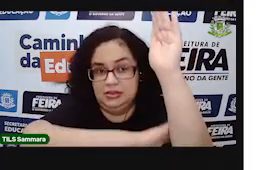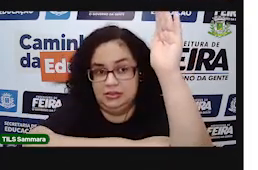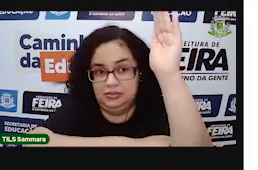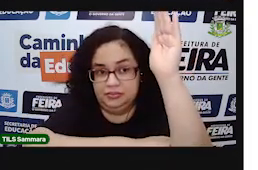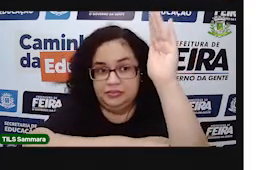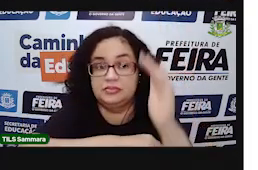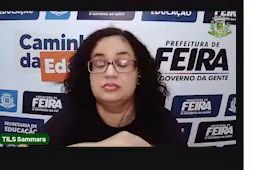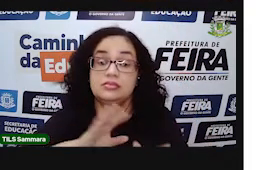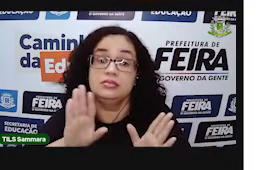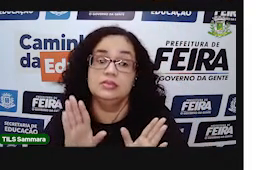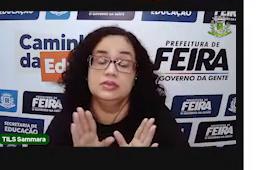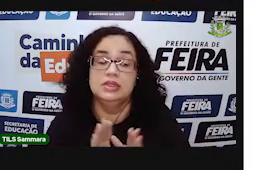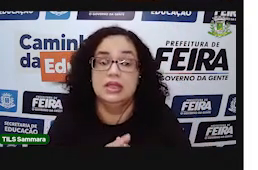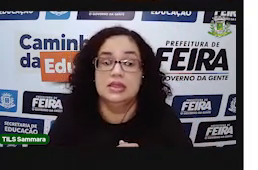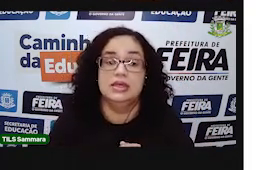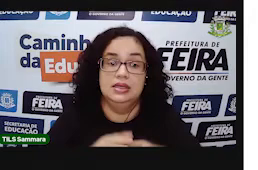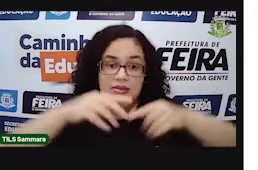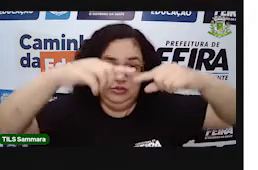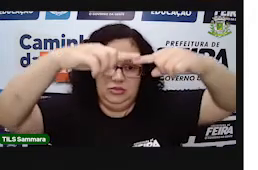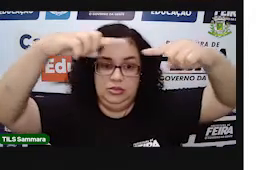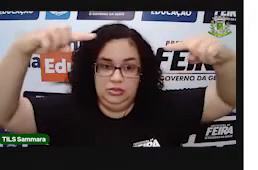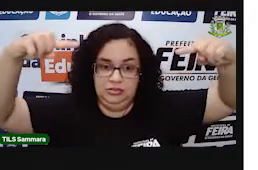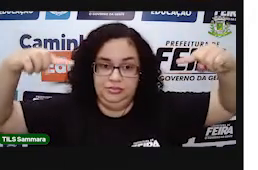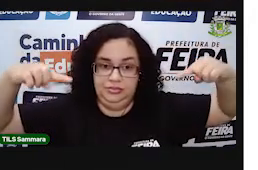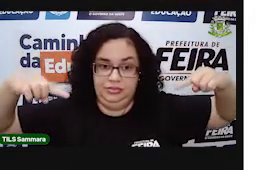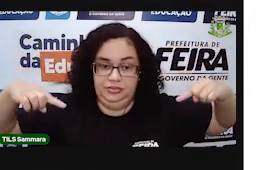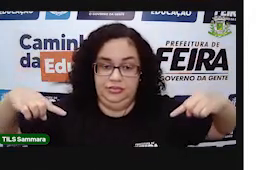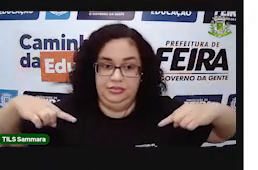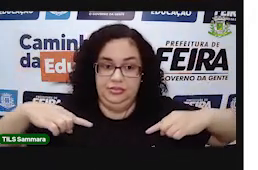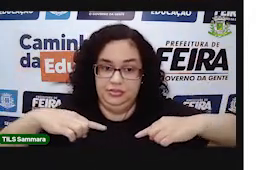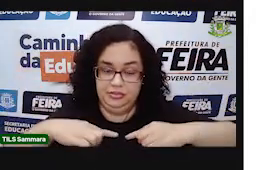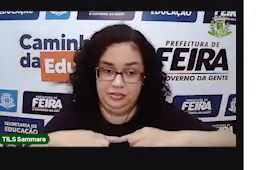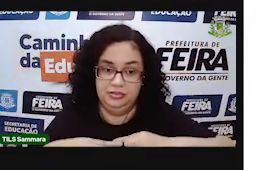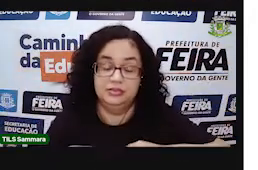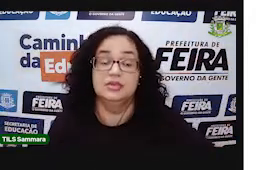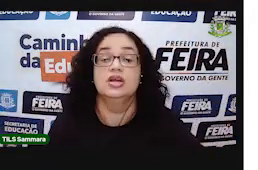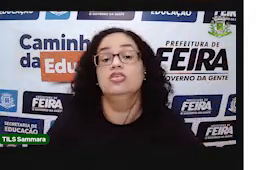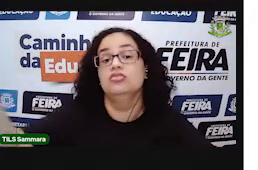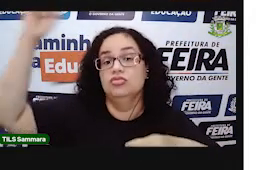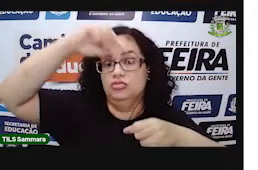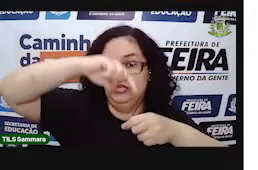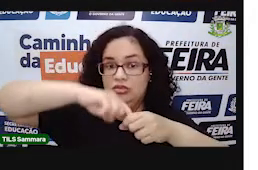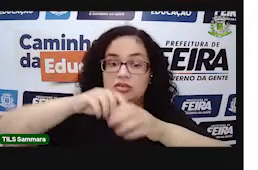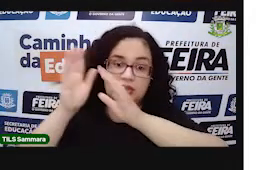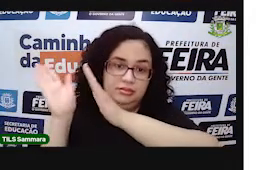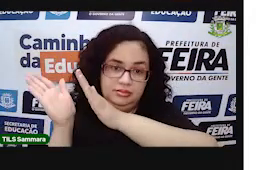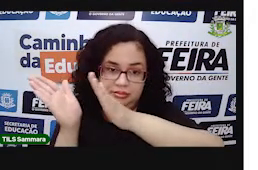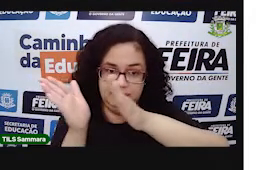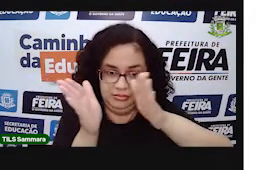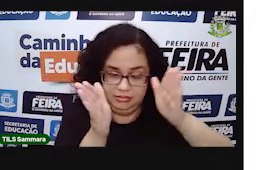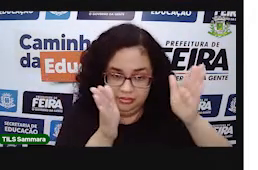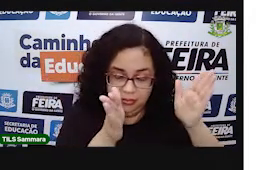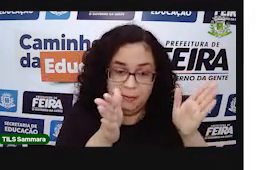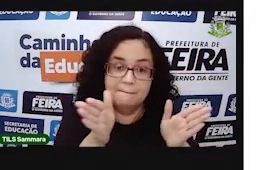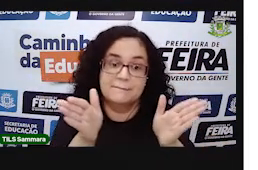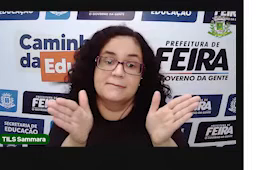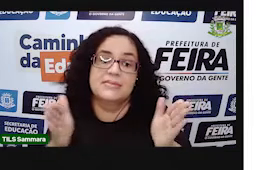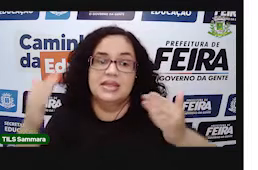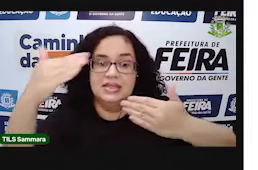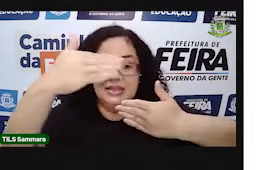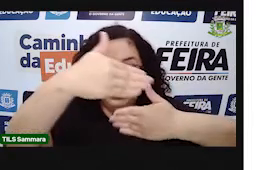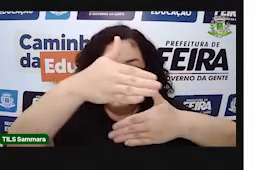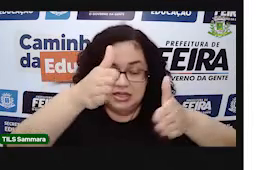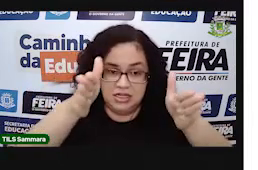em suas laterais formatos retangulares. Eu vou voltar à tela para você ver.